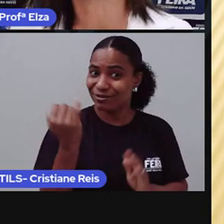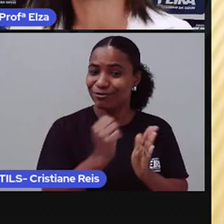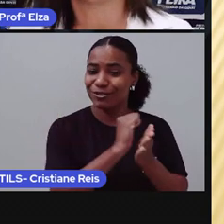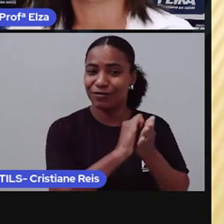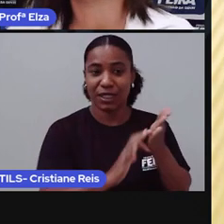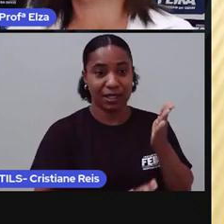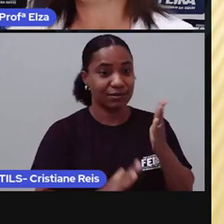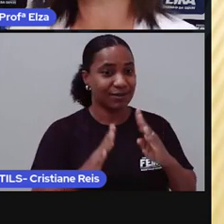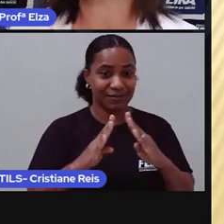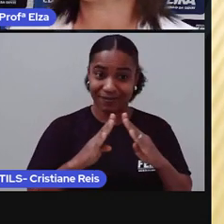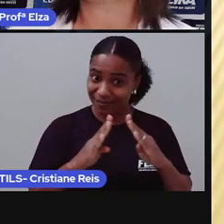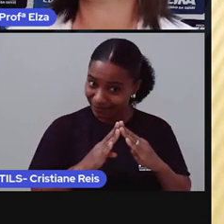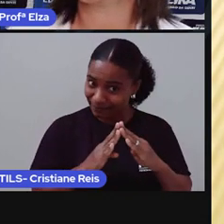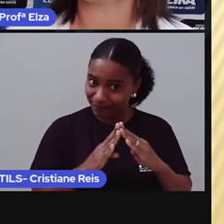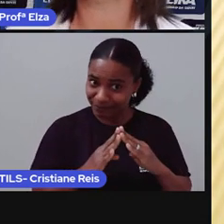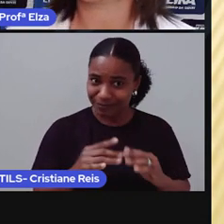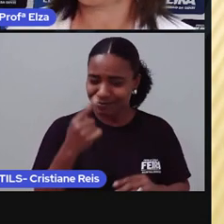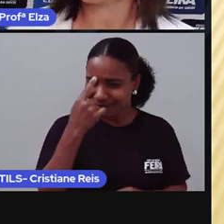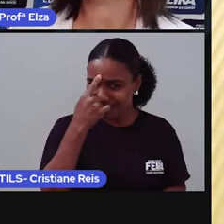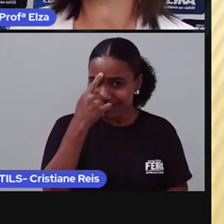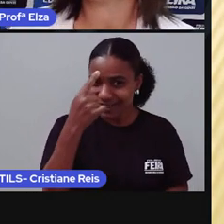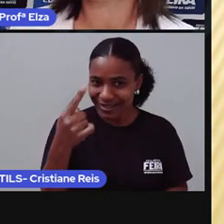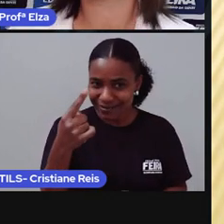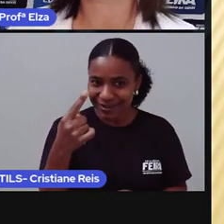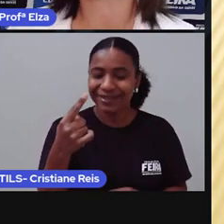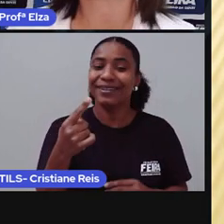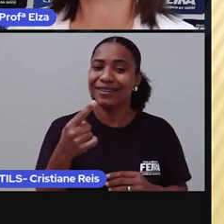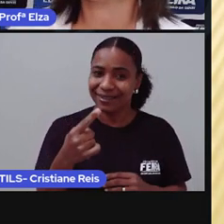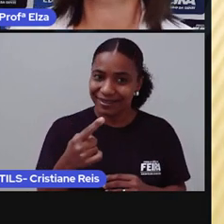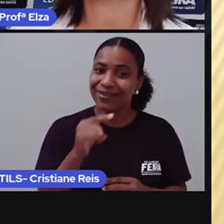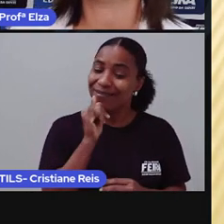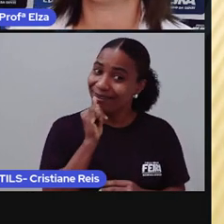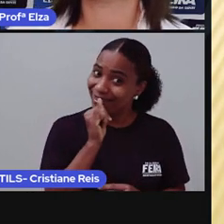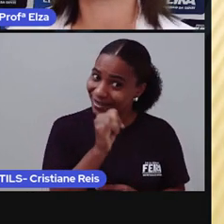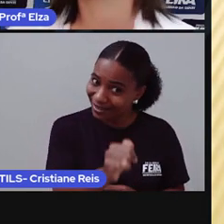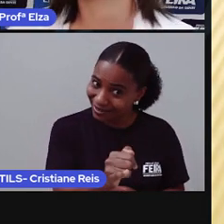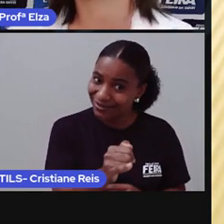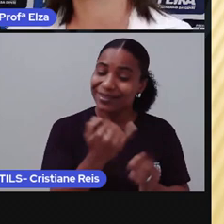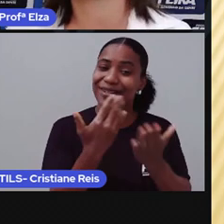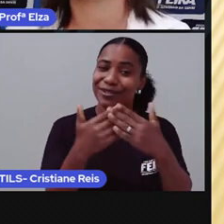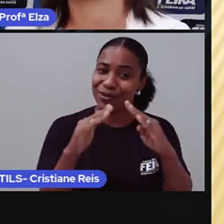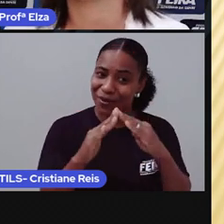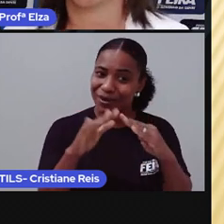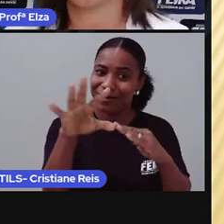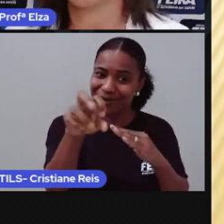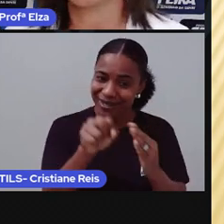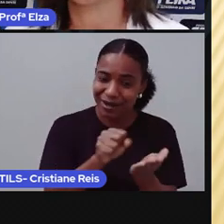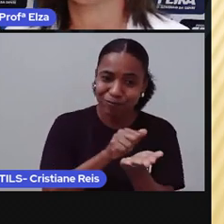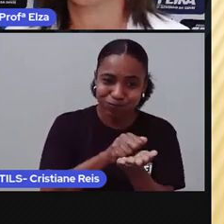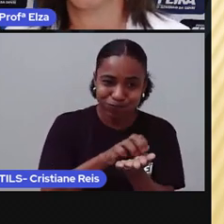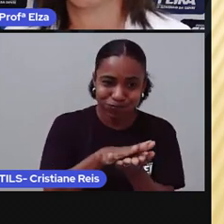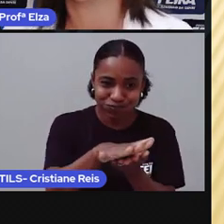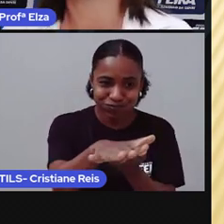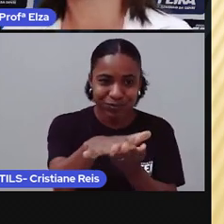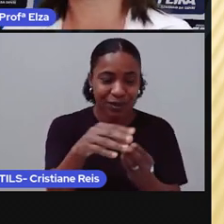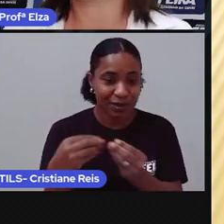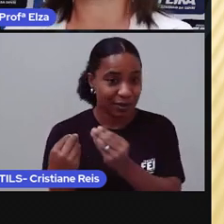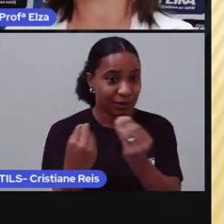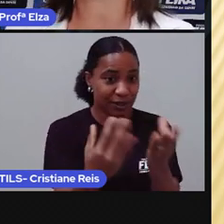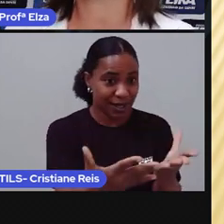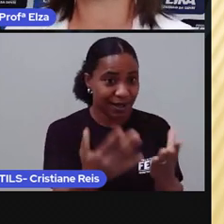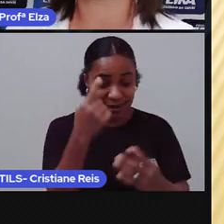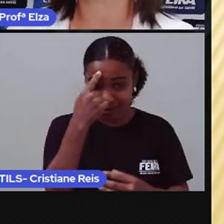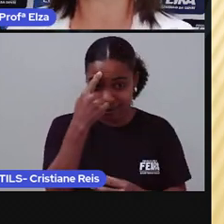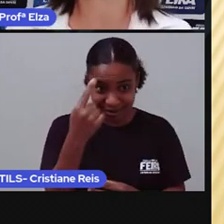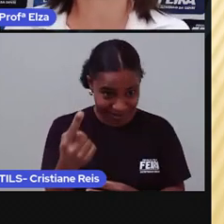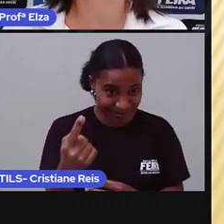Lembra daquele material impresso que eu estou sempre falando para vocês em todas as aulas? Então, lá